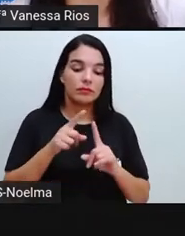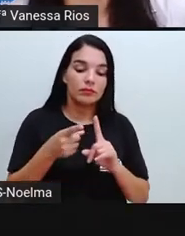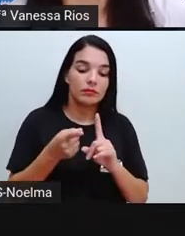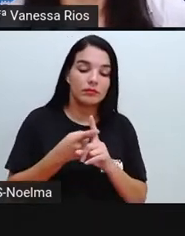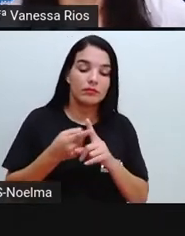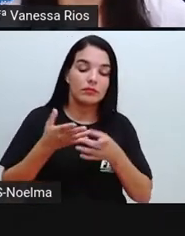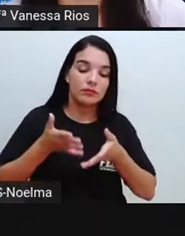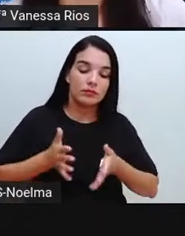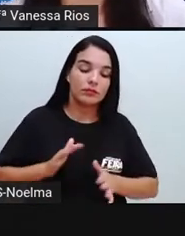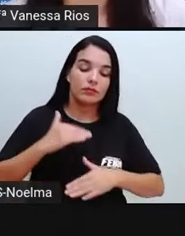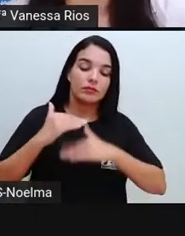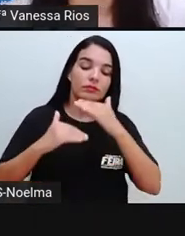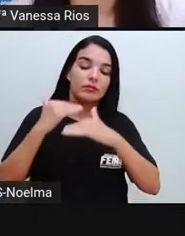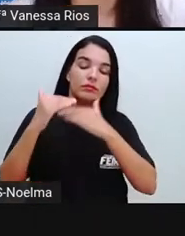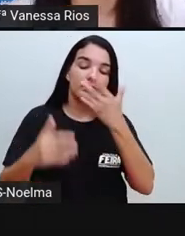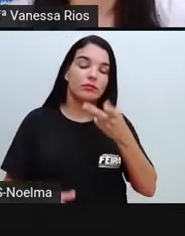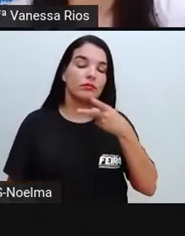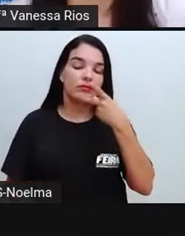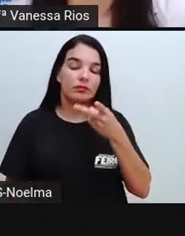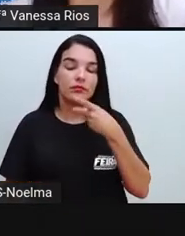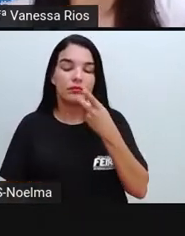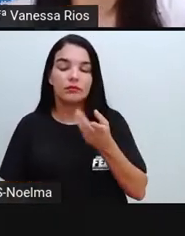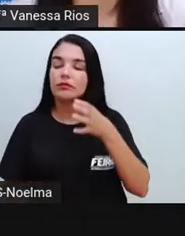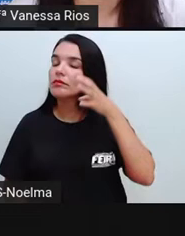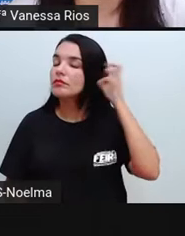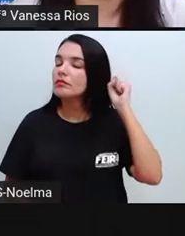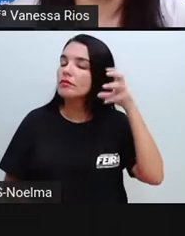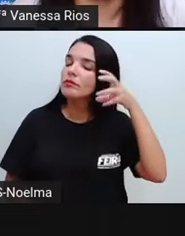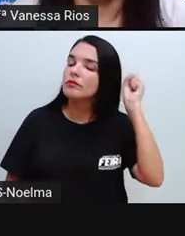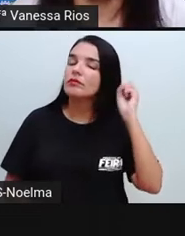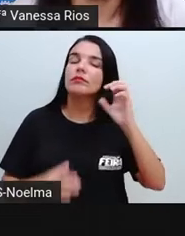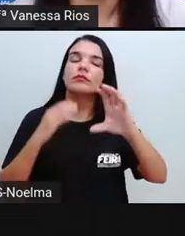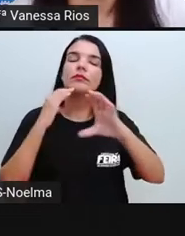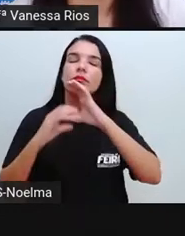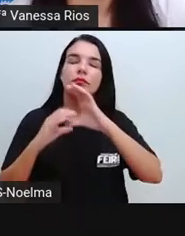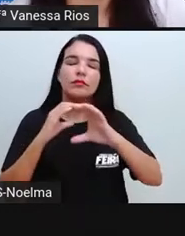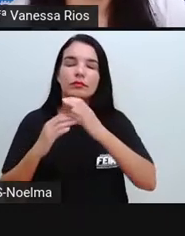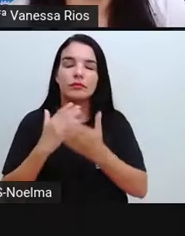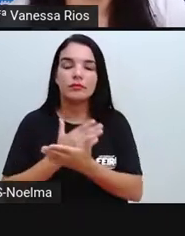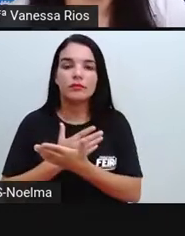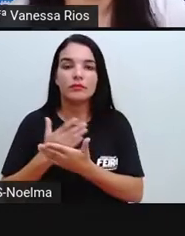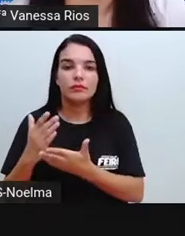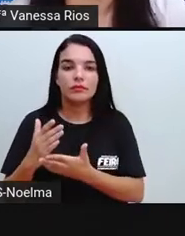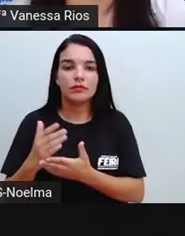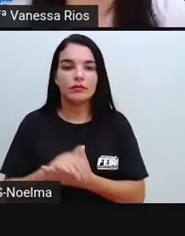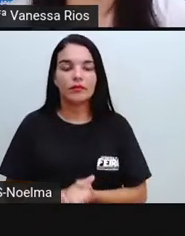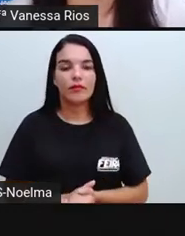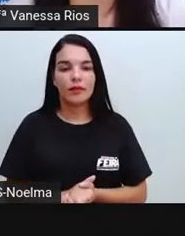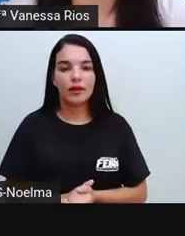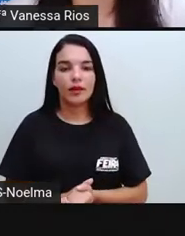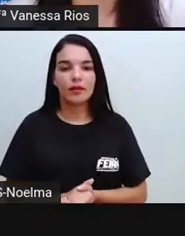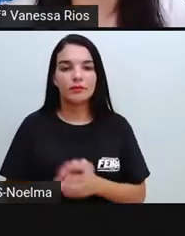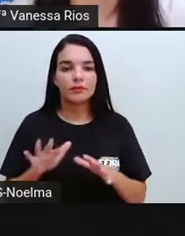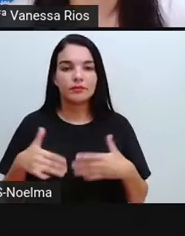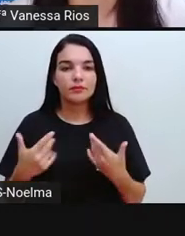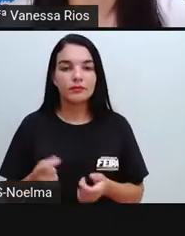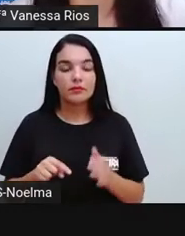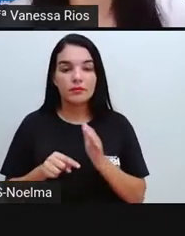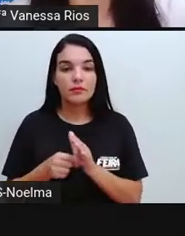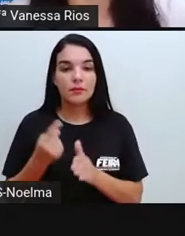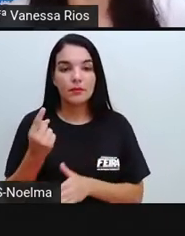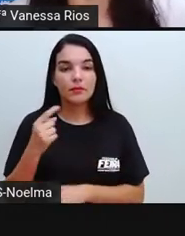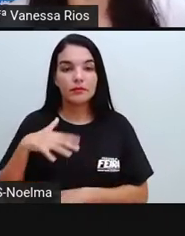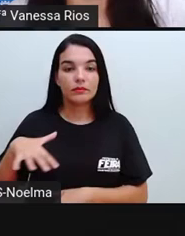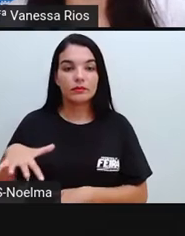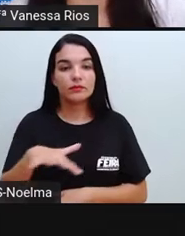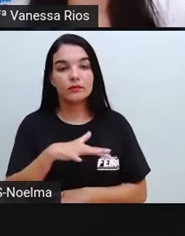de falar, desde o processo de se comunicar, começa para a gente. Então, o primeiro ambiente que nós temos